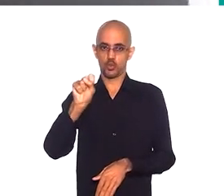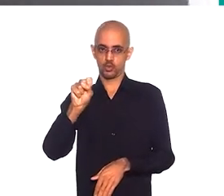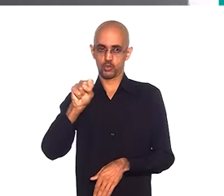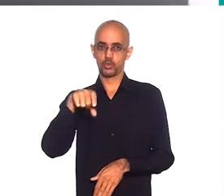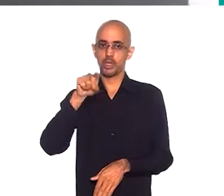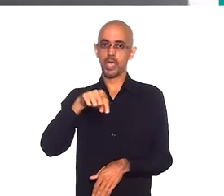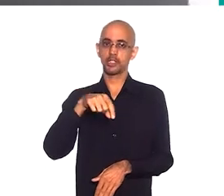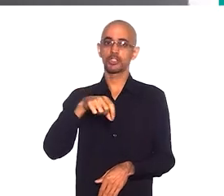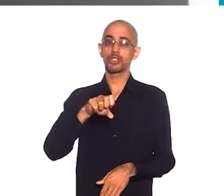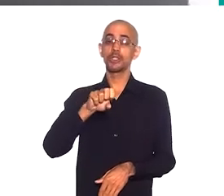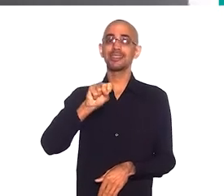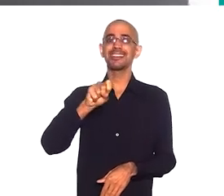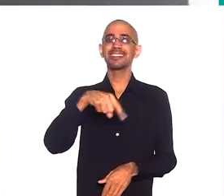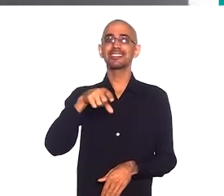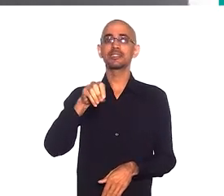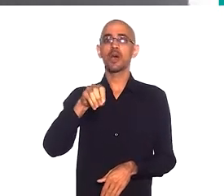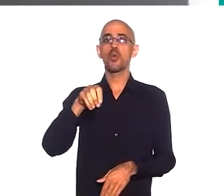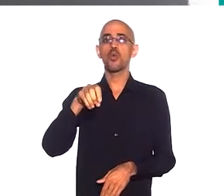Rey.